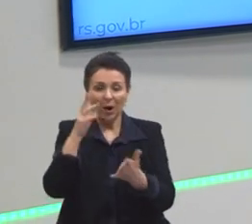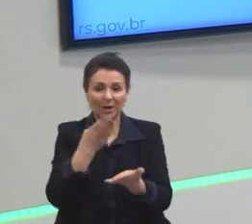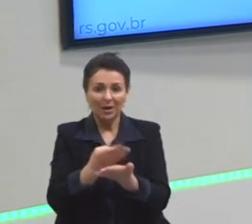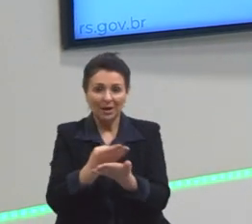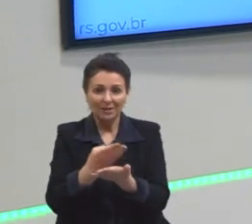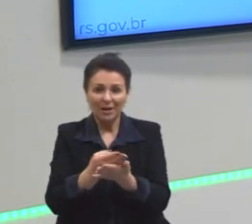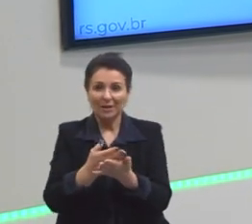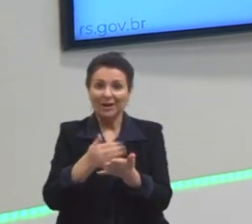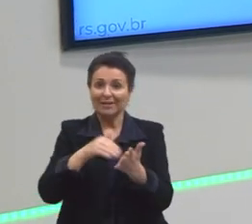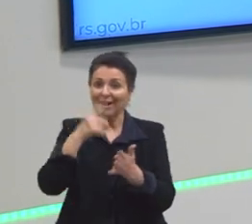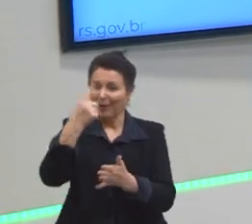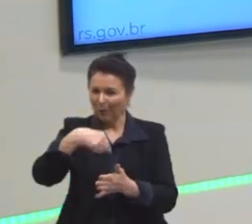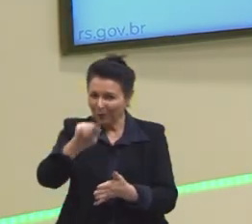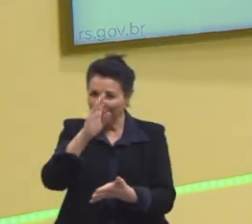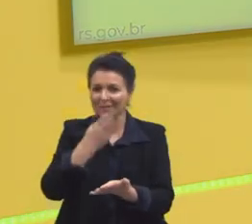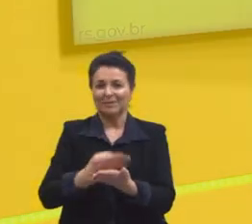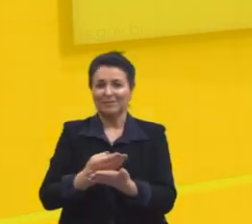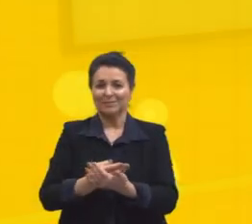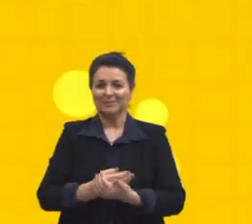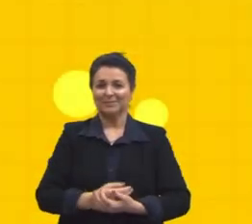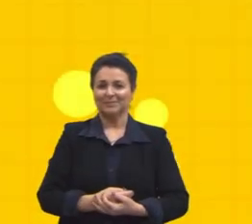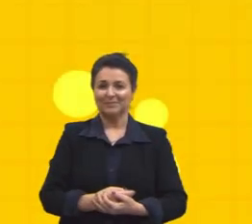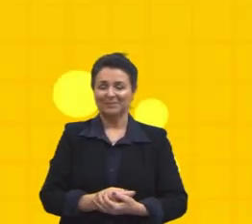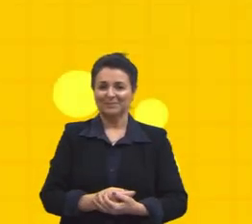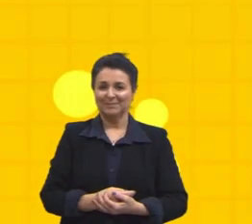e até a nossa próxima aula. Tchau.